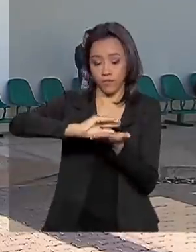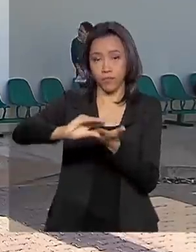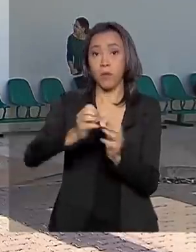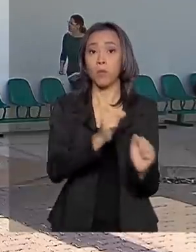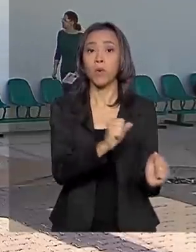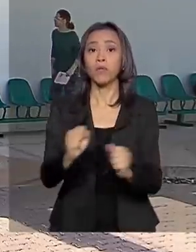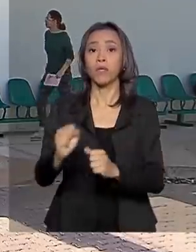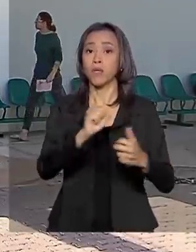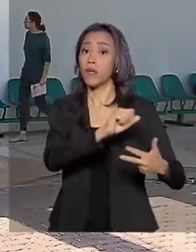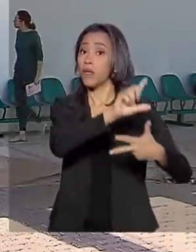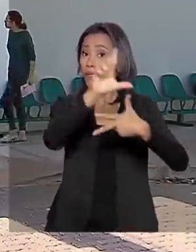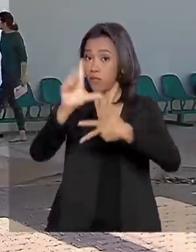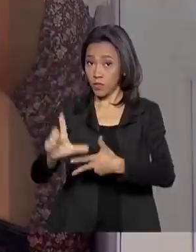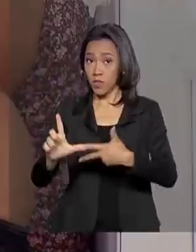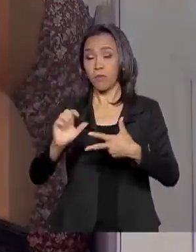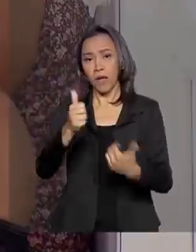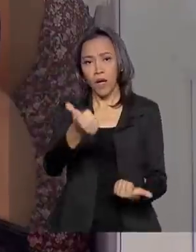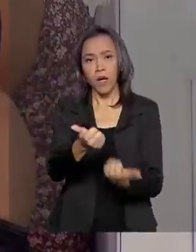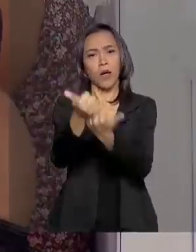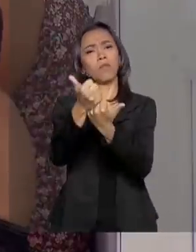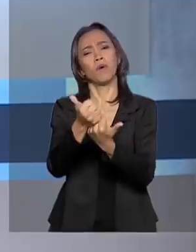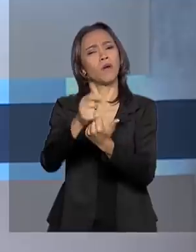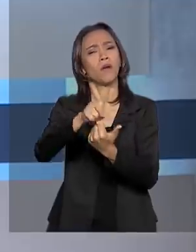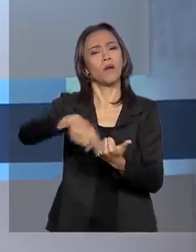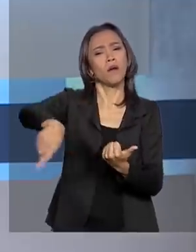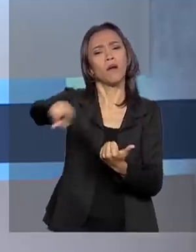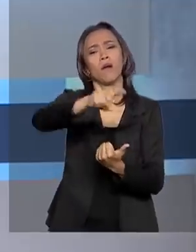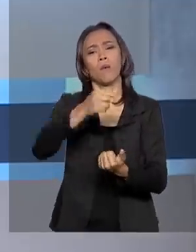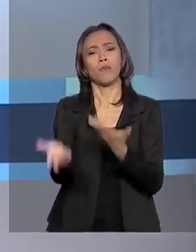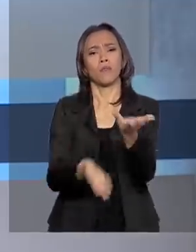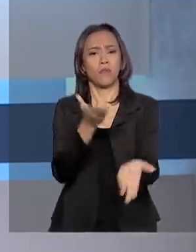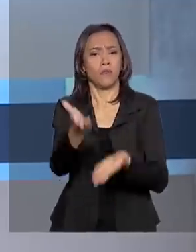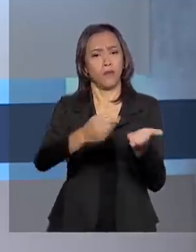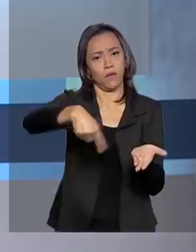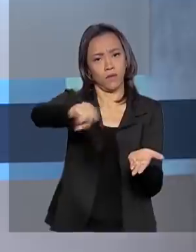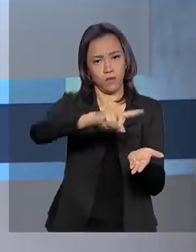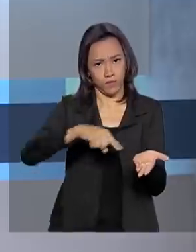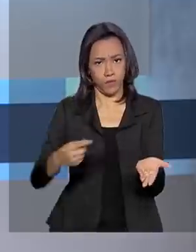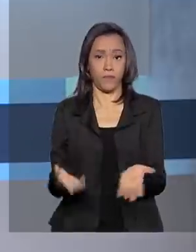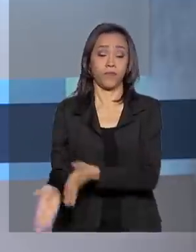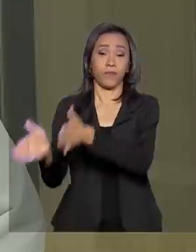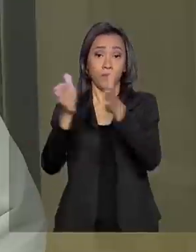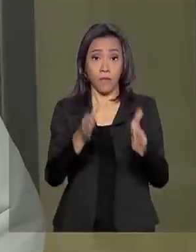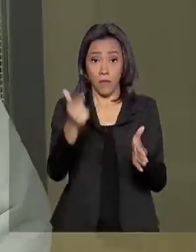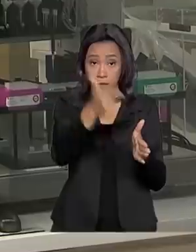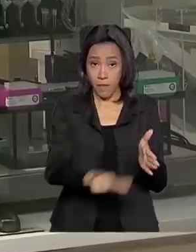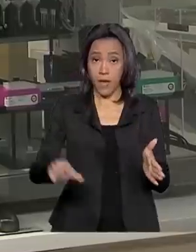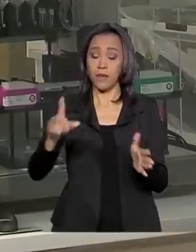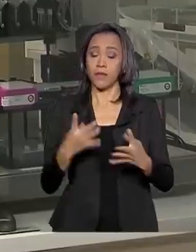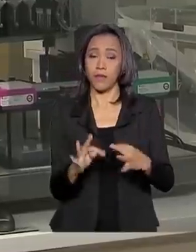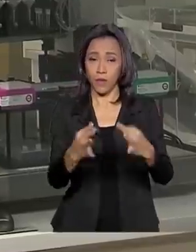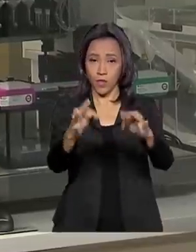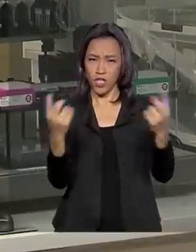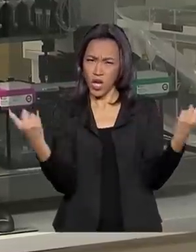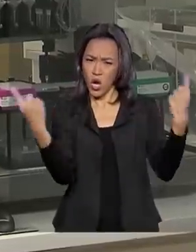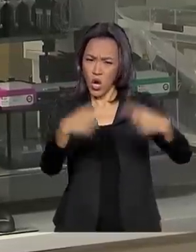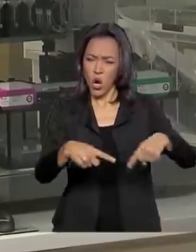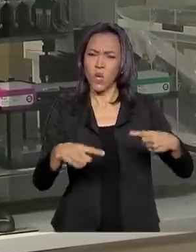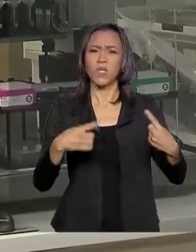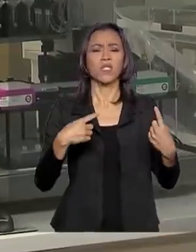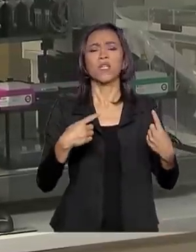para reforçar ações de atendimento à população. Mais tecnologia para combater crimes sexuais.